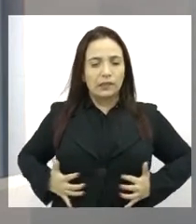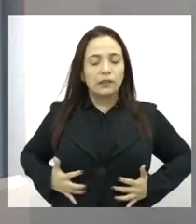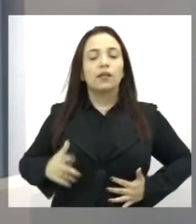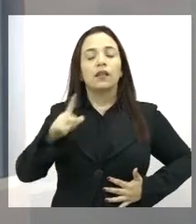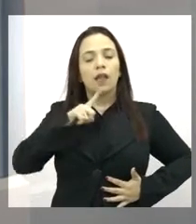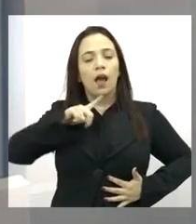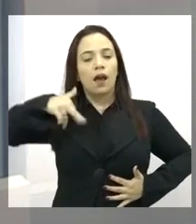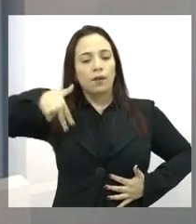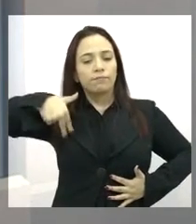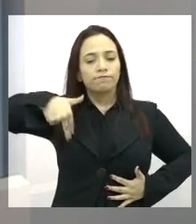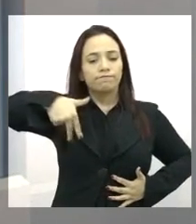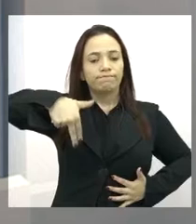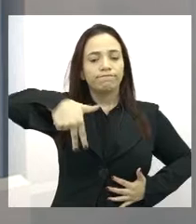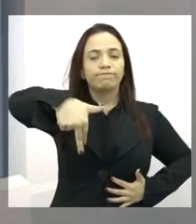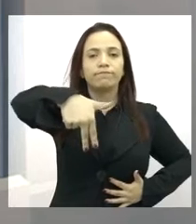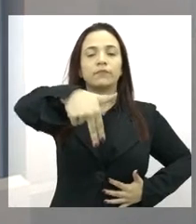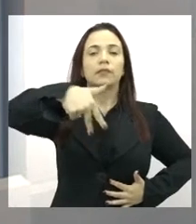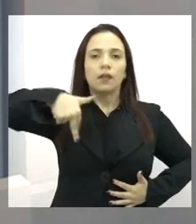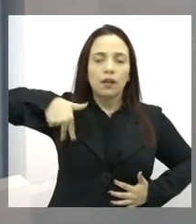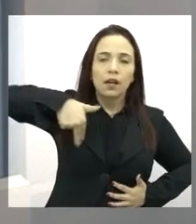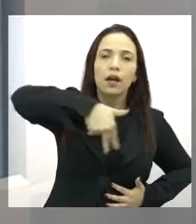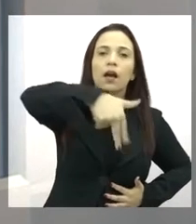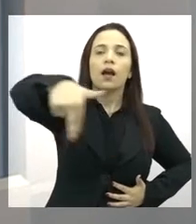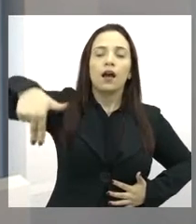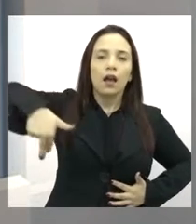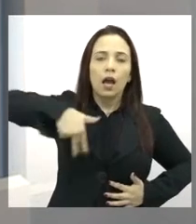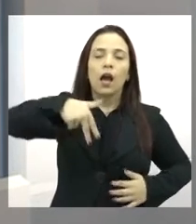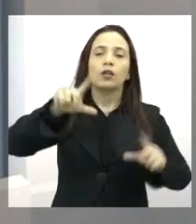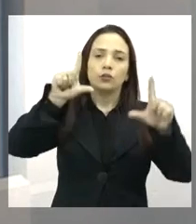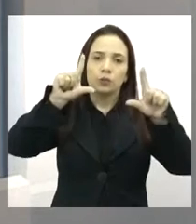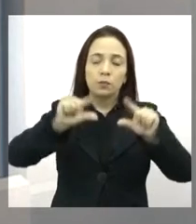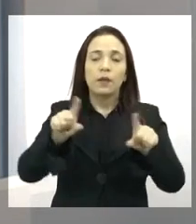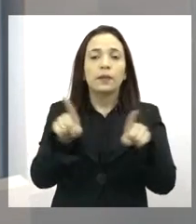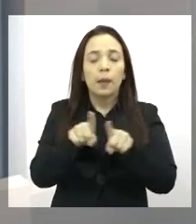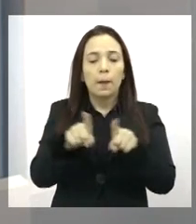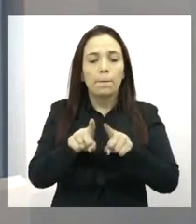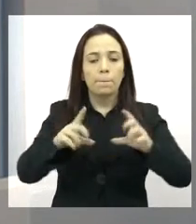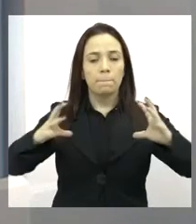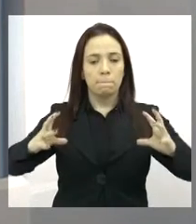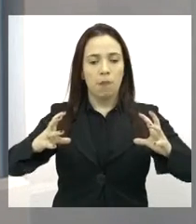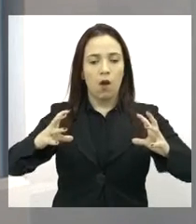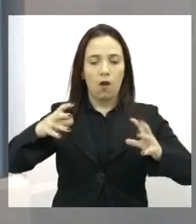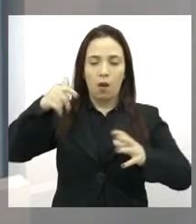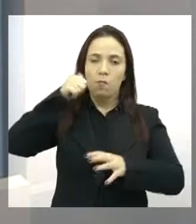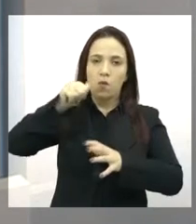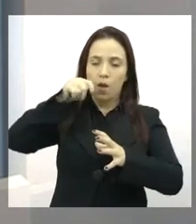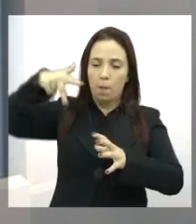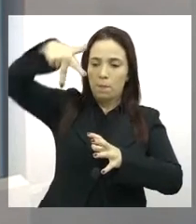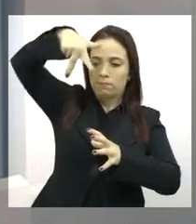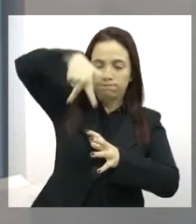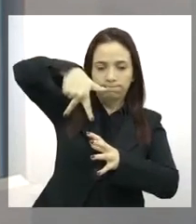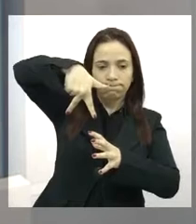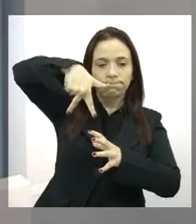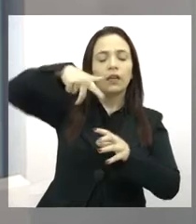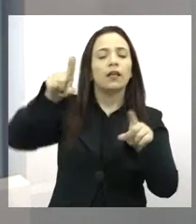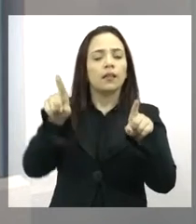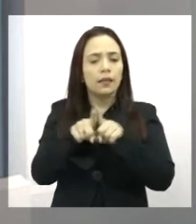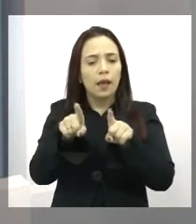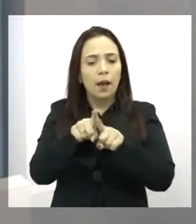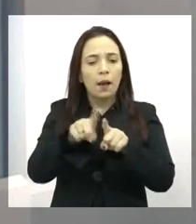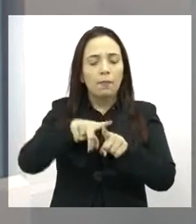de parto. Que a mulher se utilize de instrumentos como, exemplo, a bola, o cavalinho, que tudo isso vai